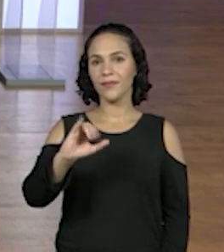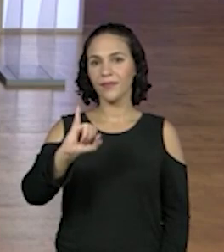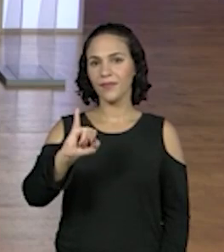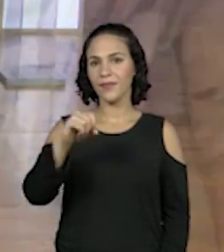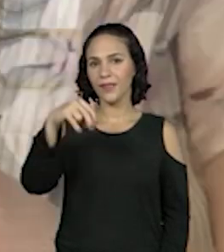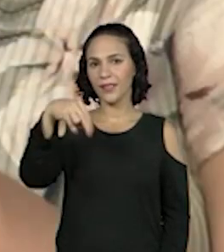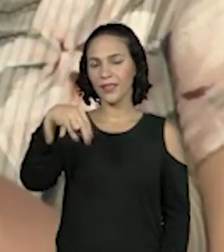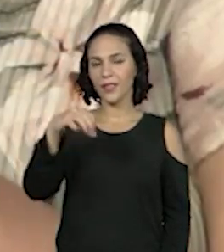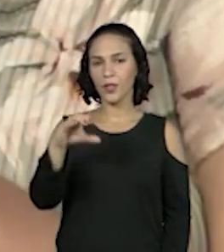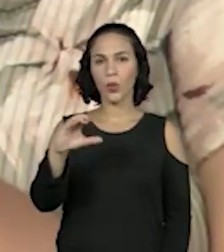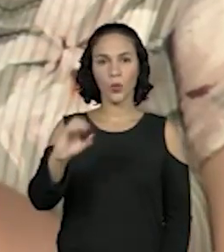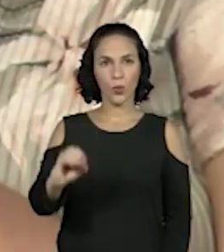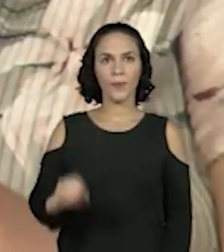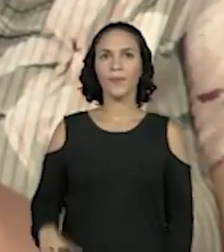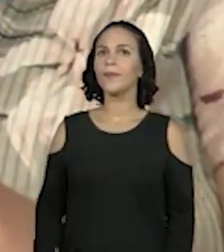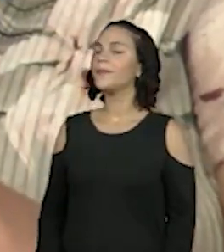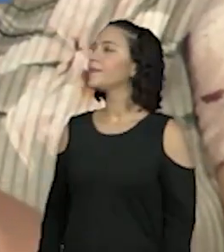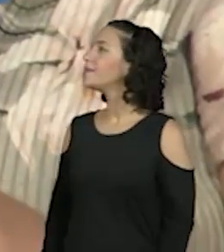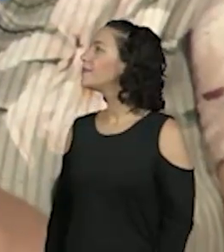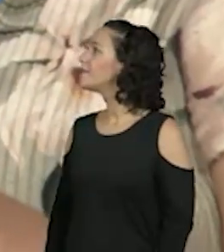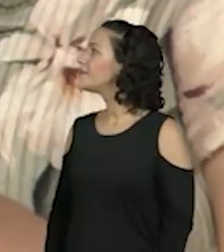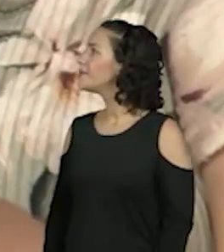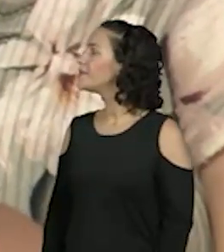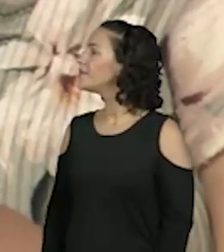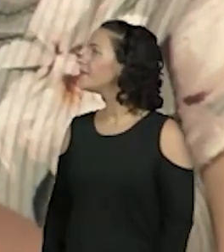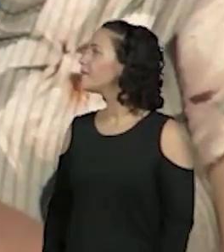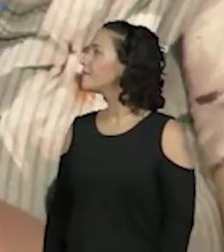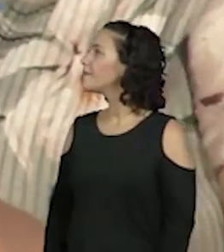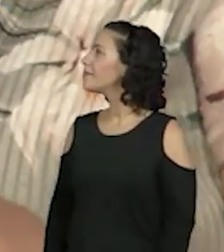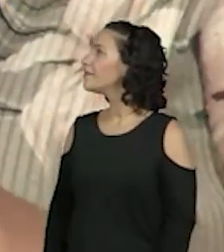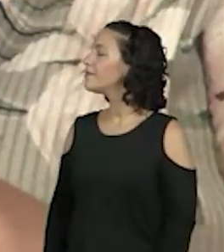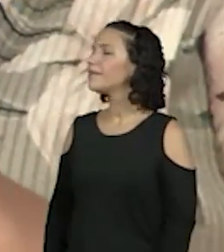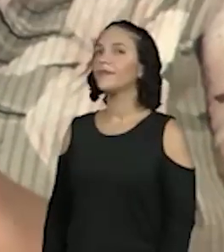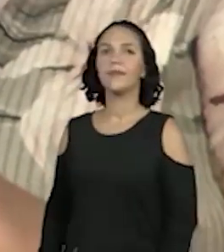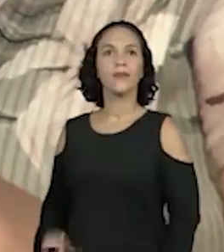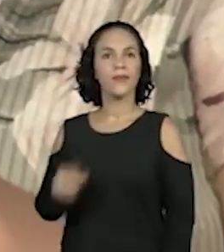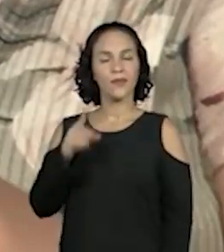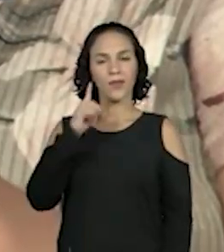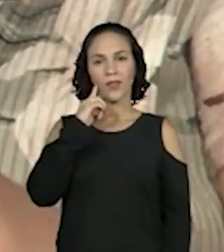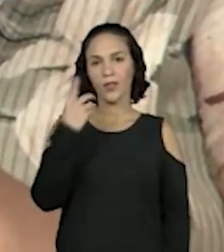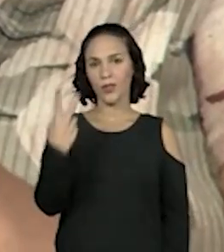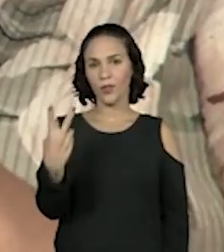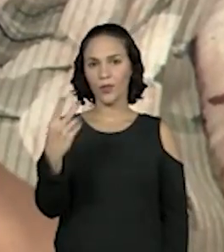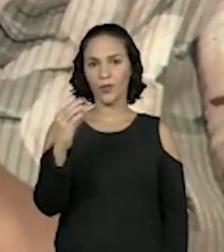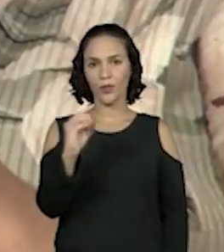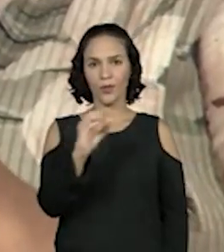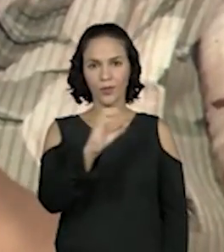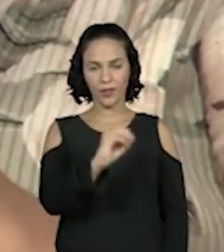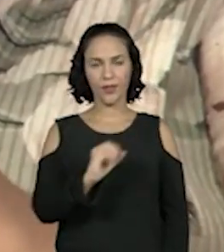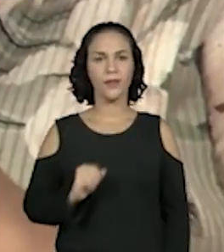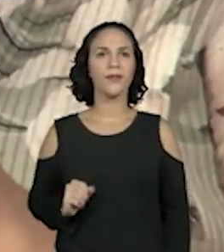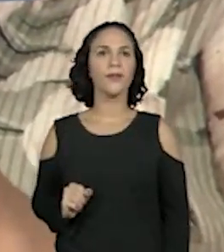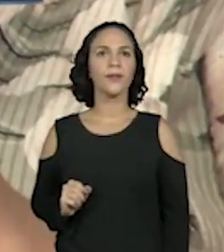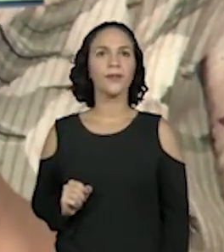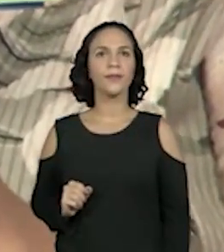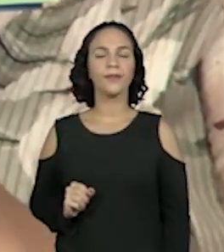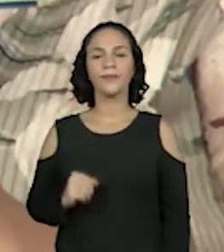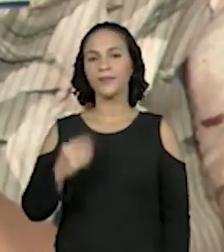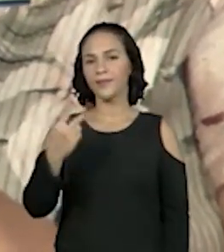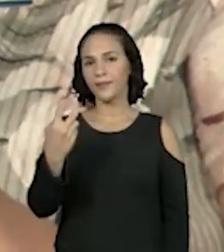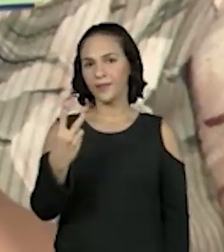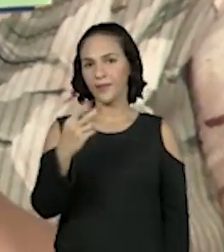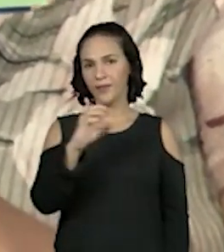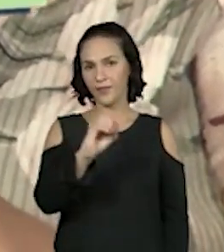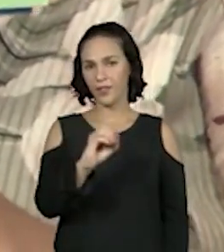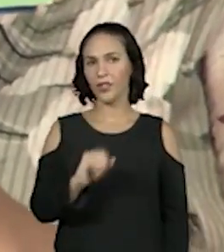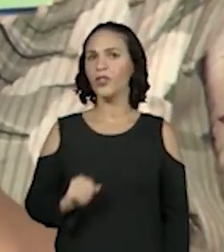ali. E como? Vai ter que voltar depois. Duzentos. Duzentos. E vinte. Já